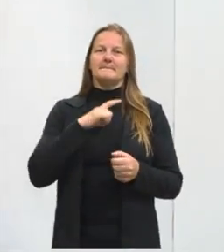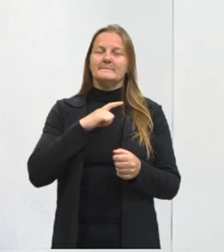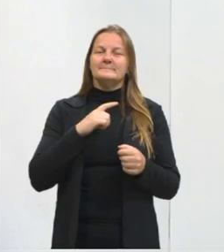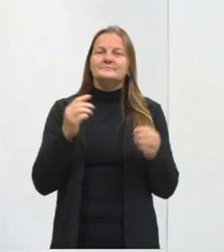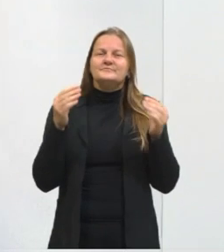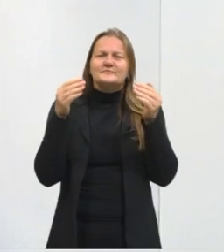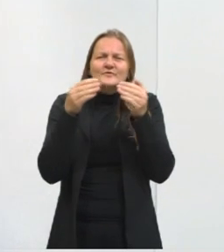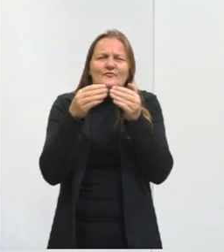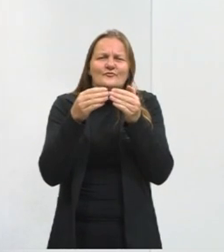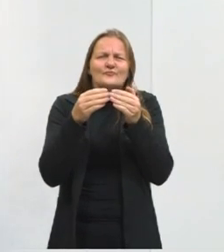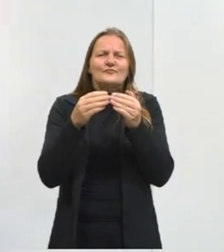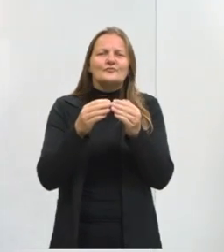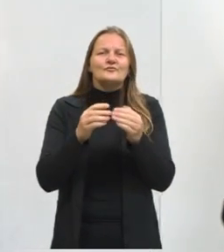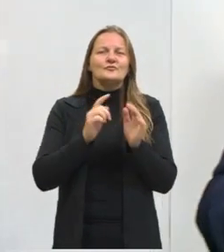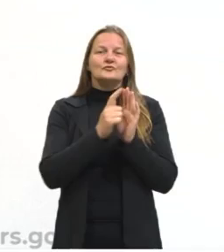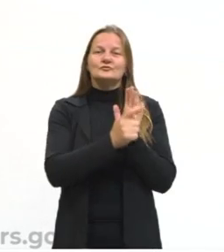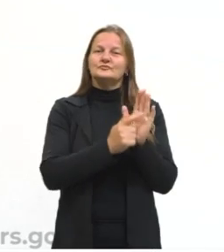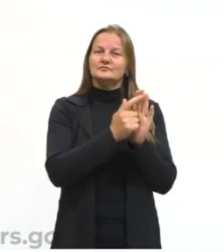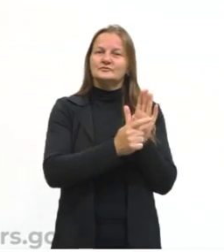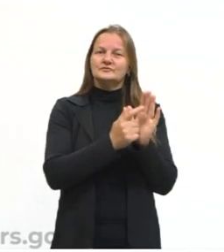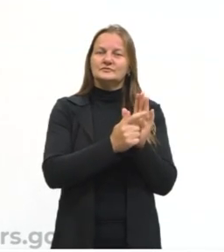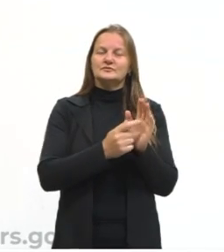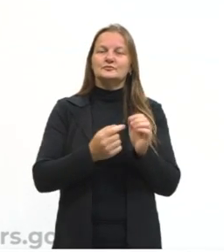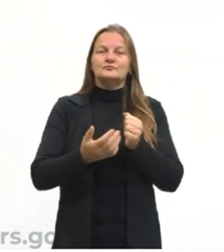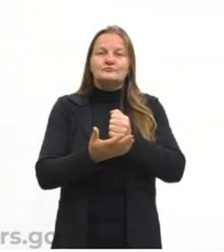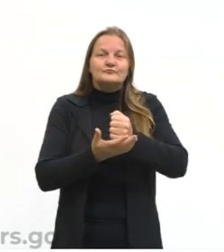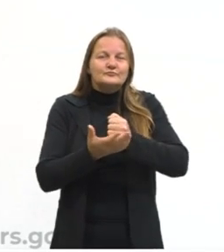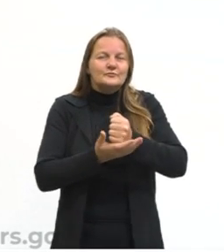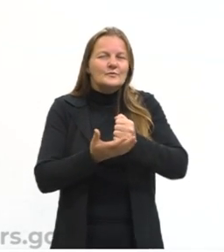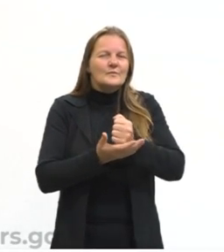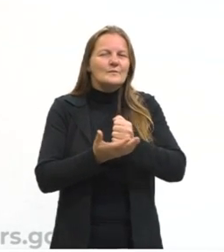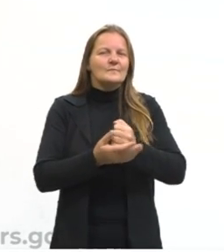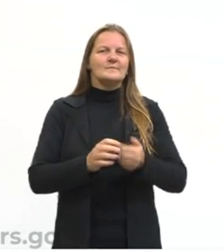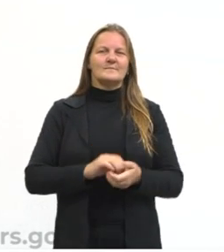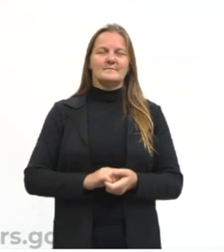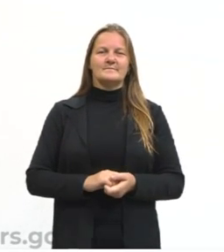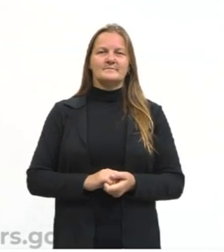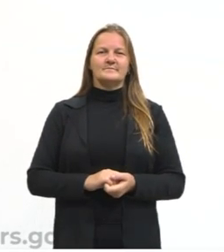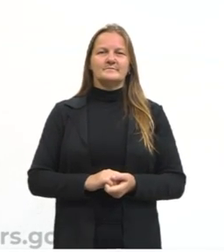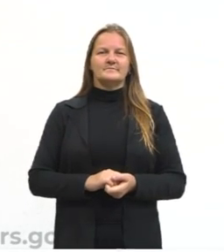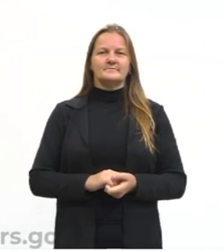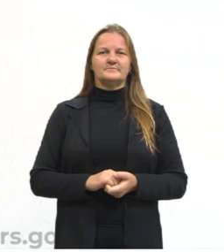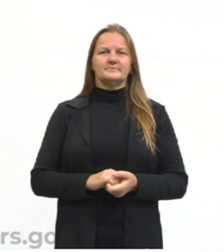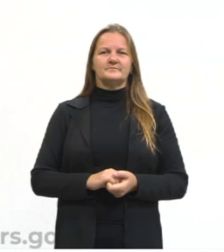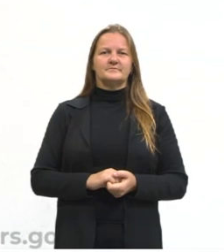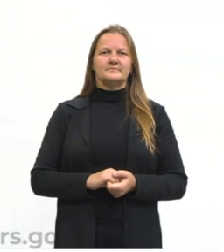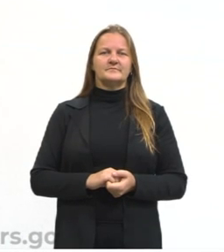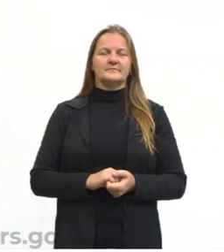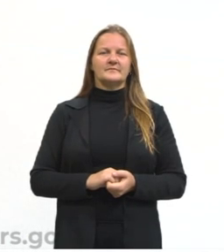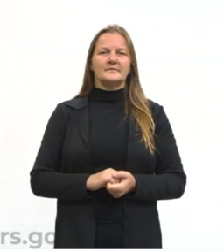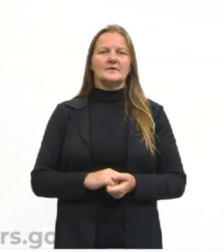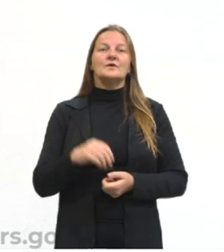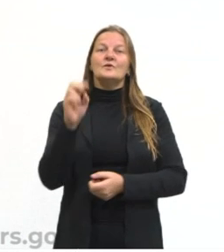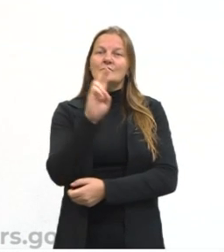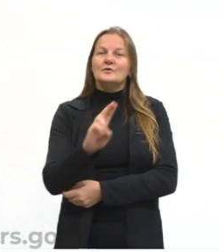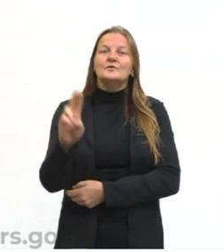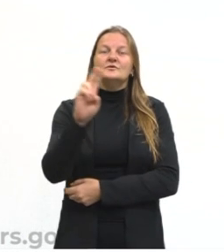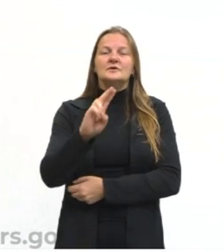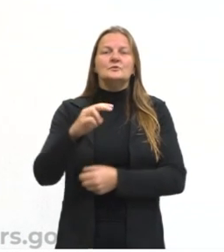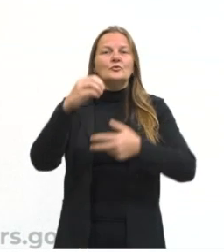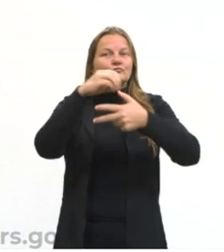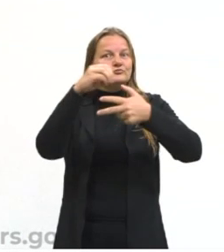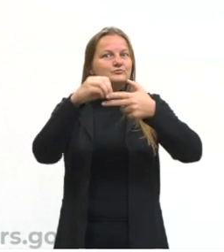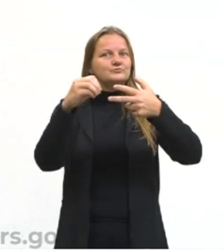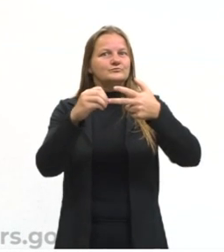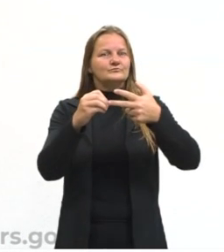tendo o gênero textual como fundo, até porque, como base, até porque nós estamos utilizando questões